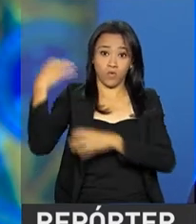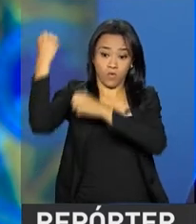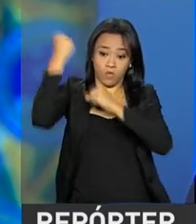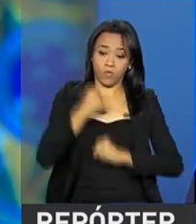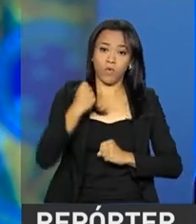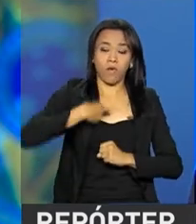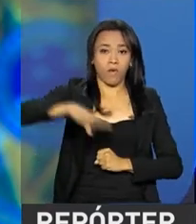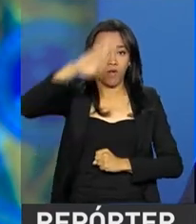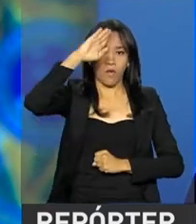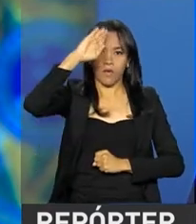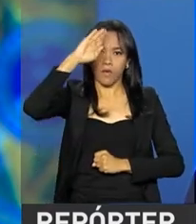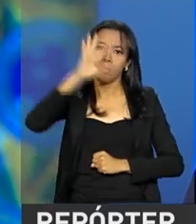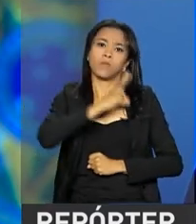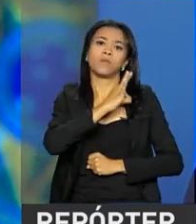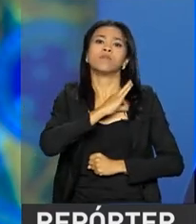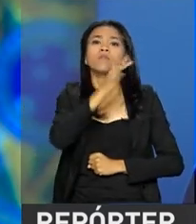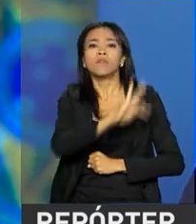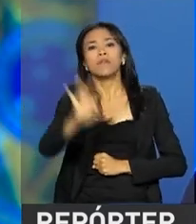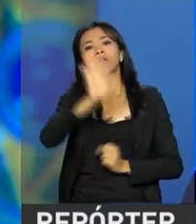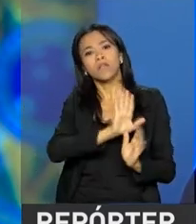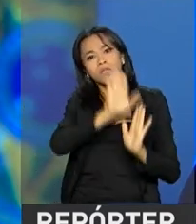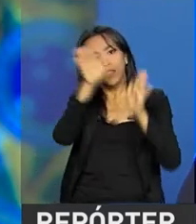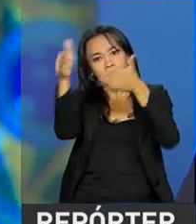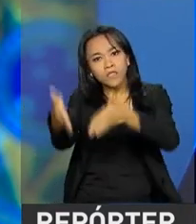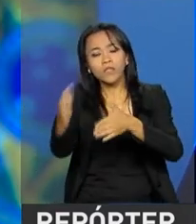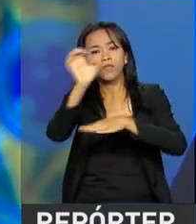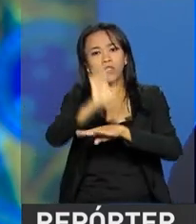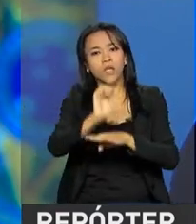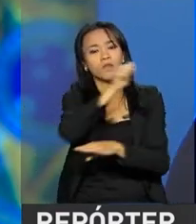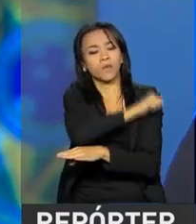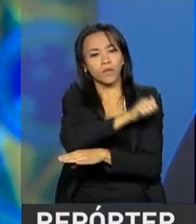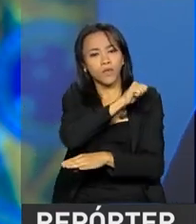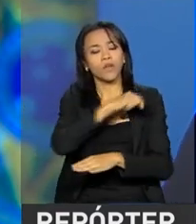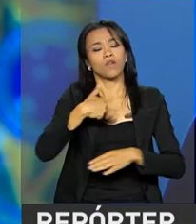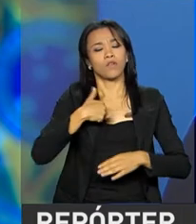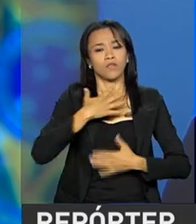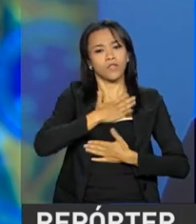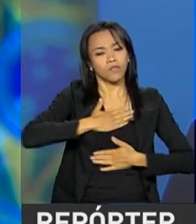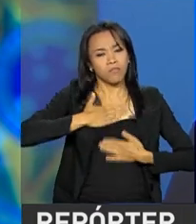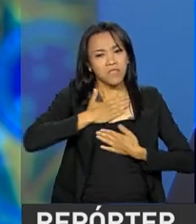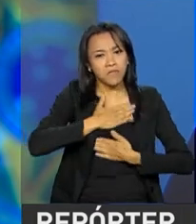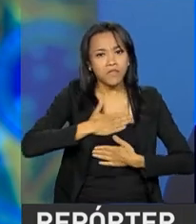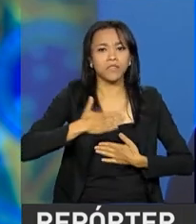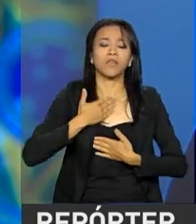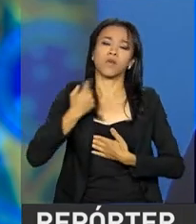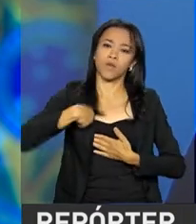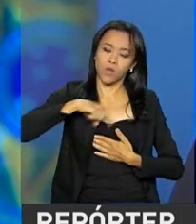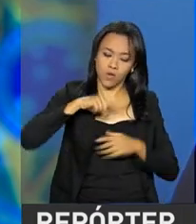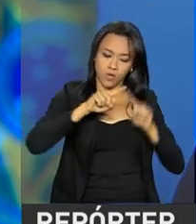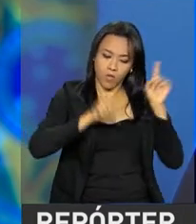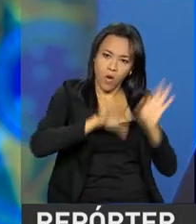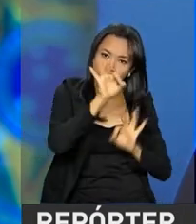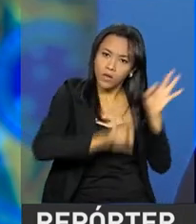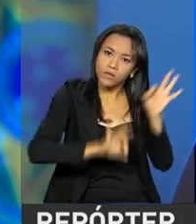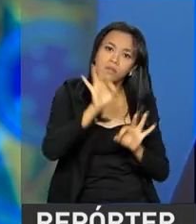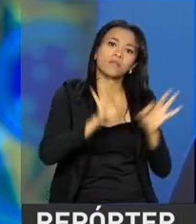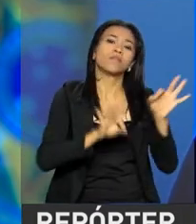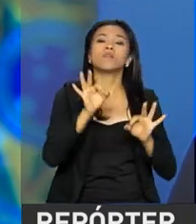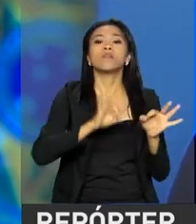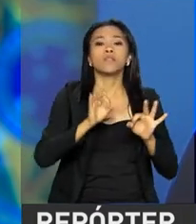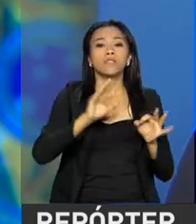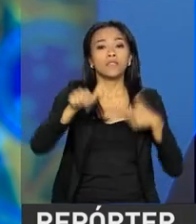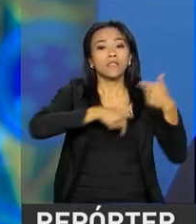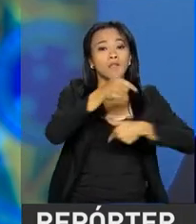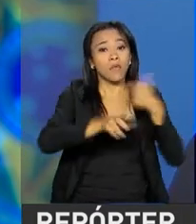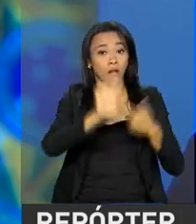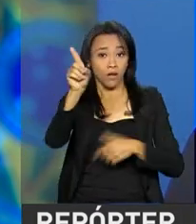Janeiro. Portanto, eu quero dar, em primeiro lugar, esta palavra de satisfação por havermos planejado esta ação no Rio de